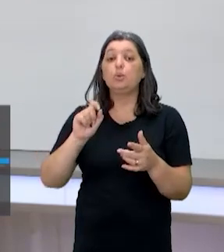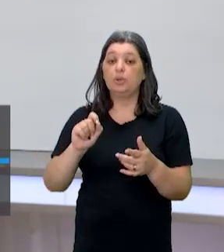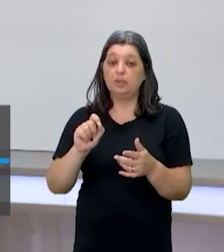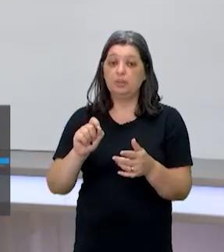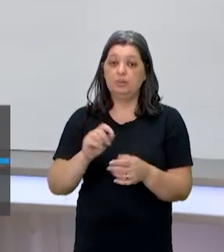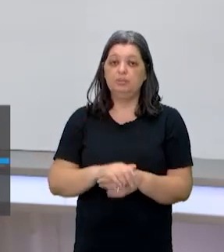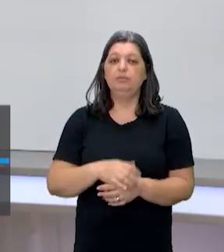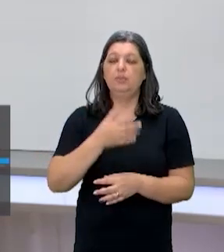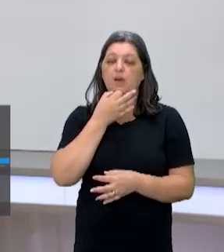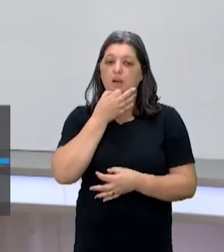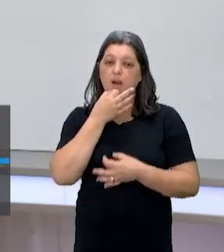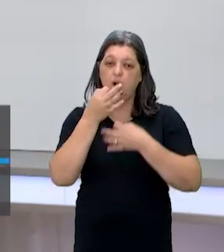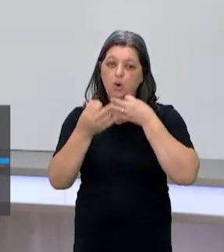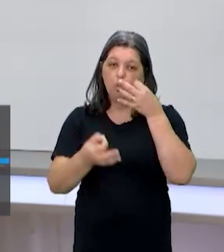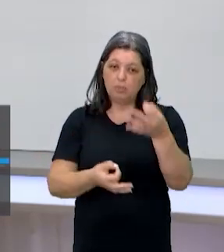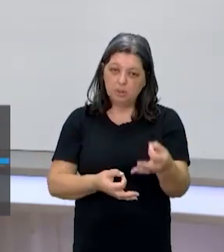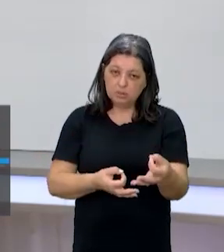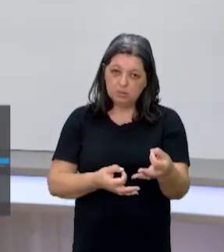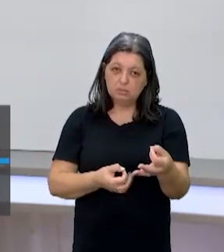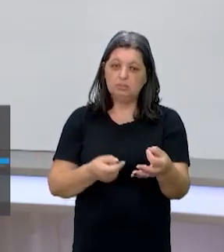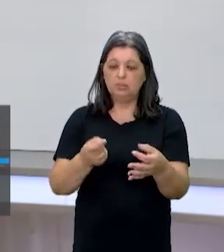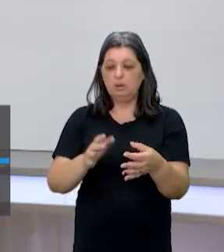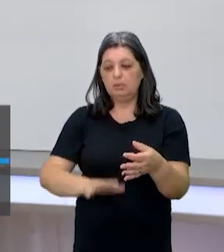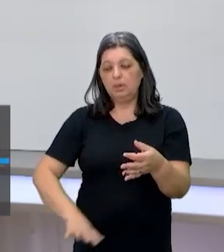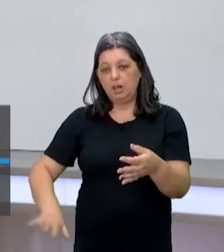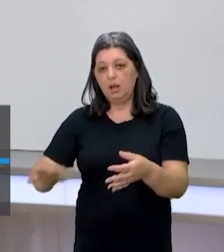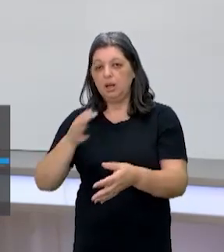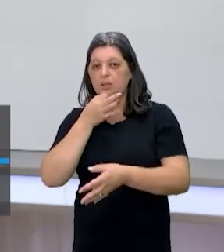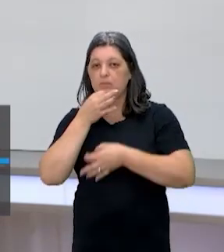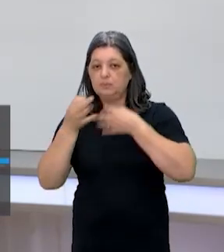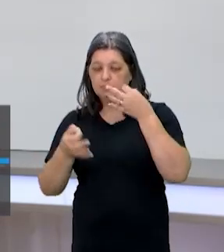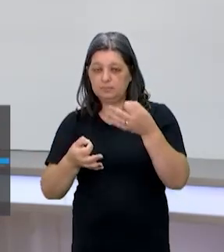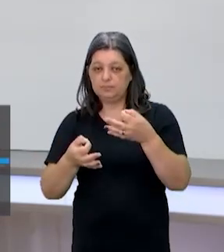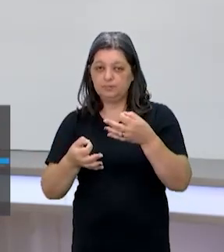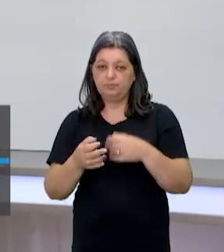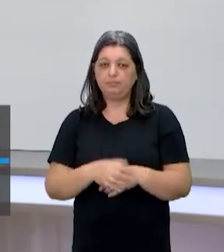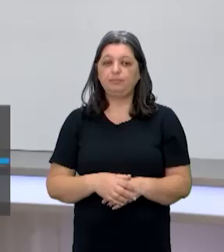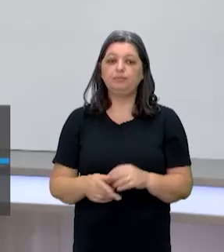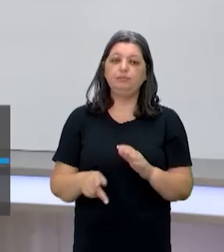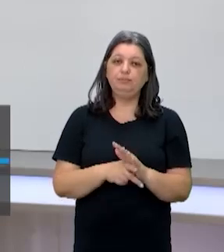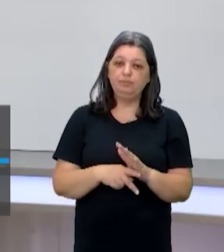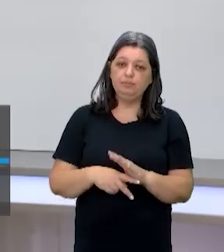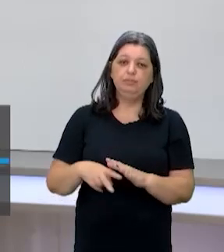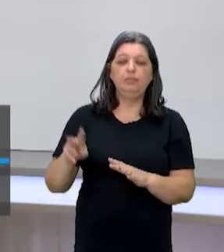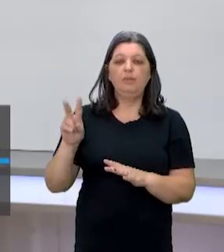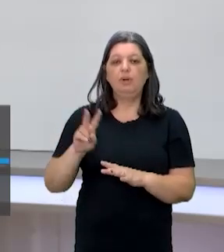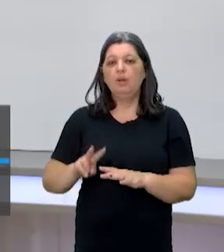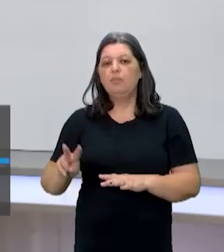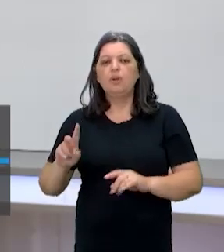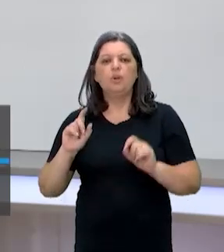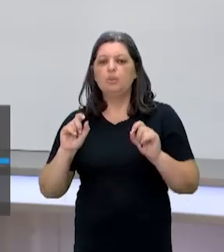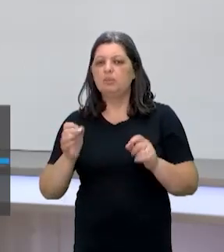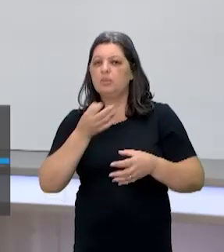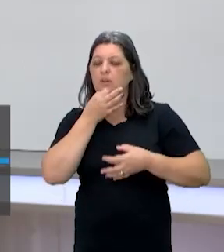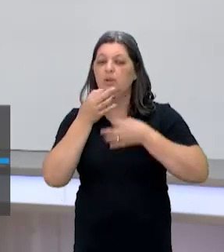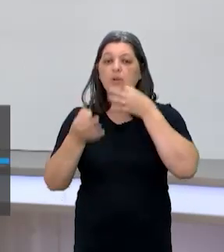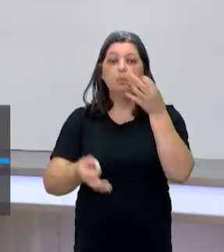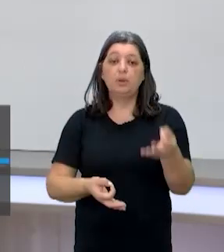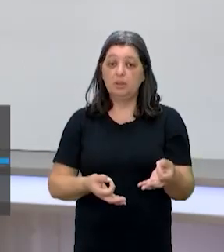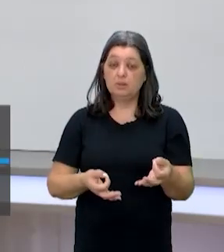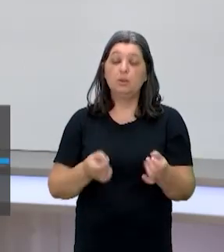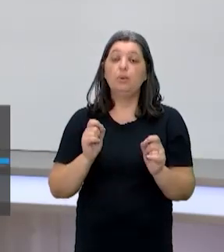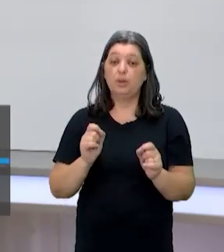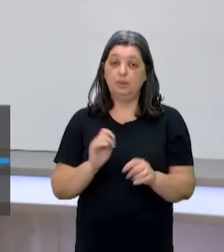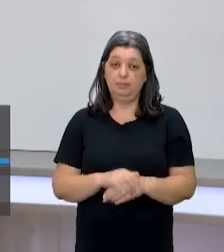argumentação, campo argumentativo, valor argumentativo. O que é argumentação?